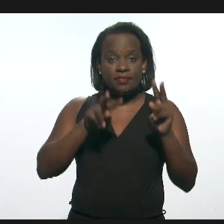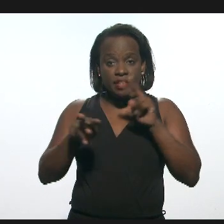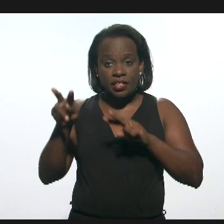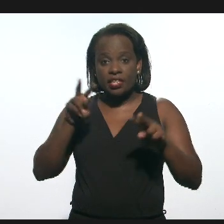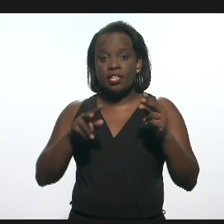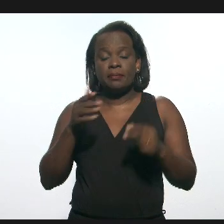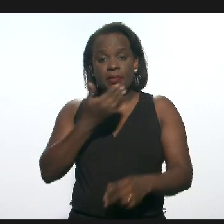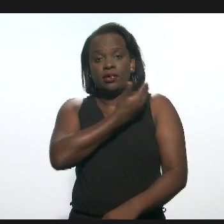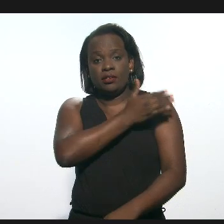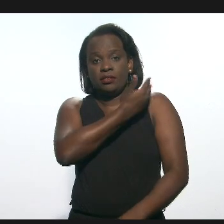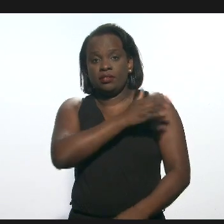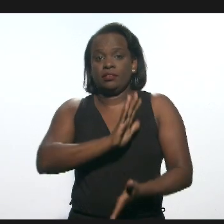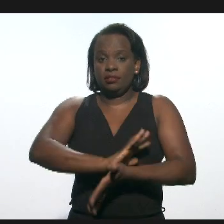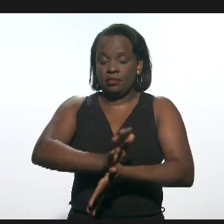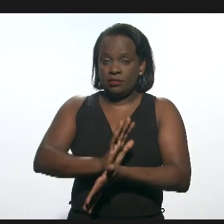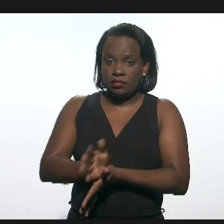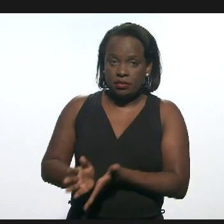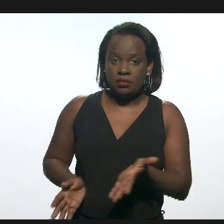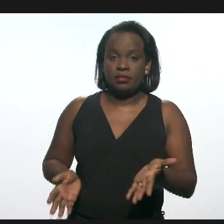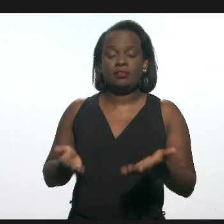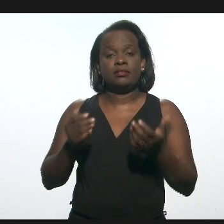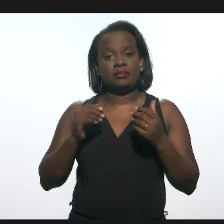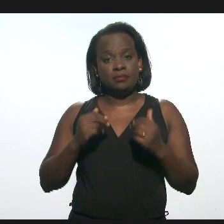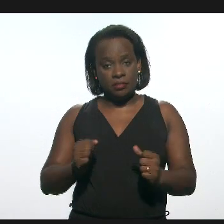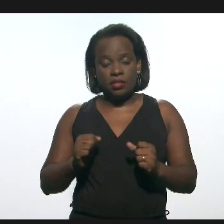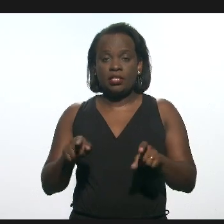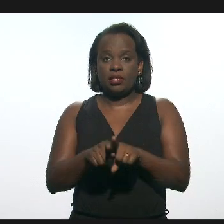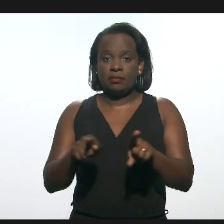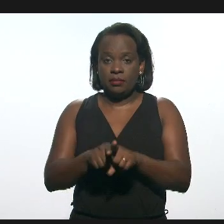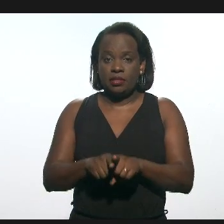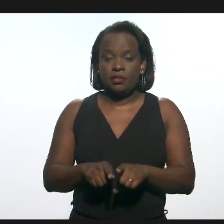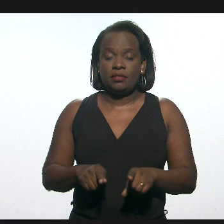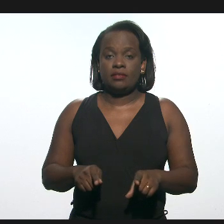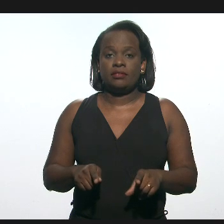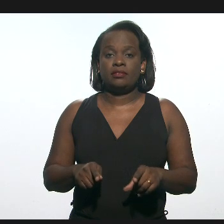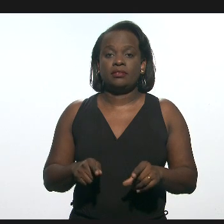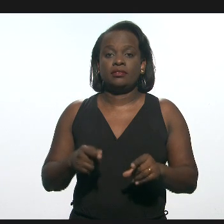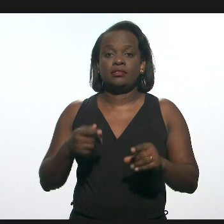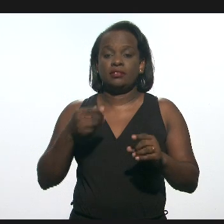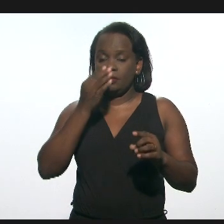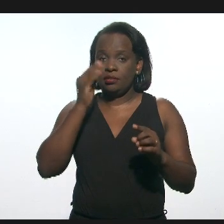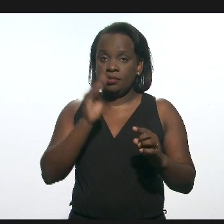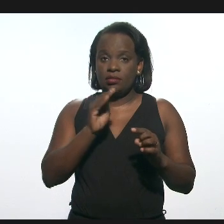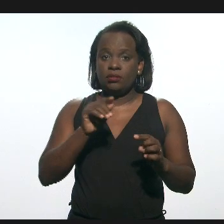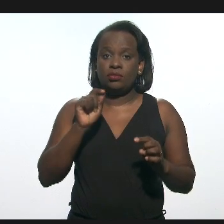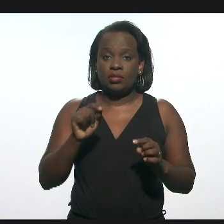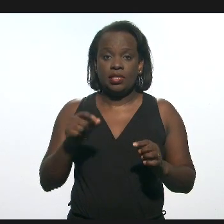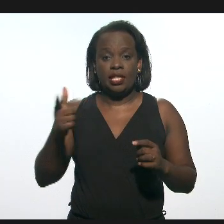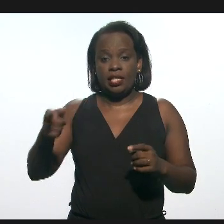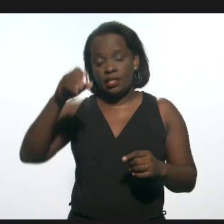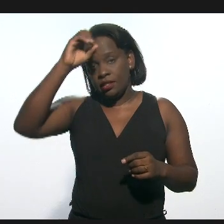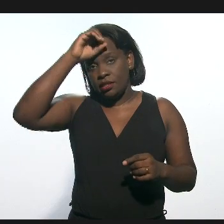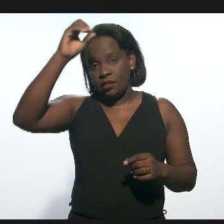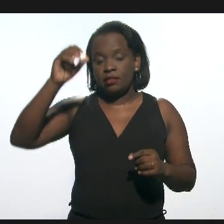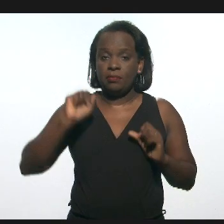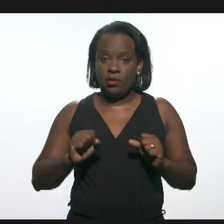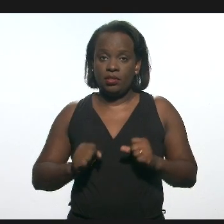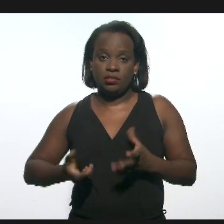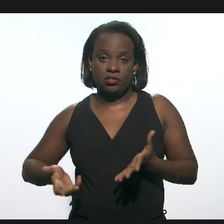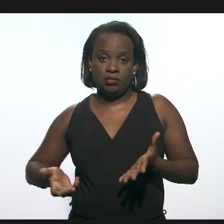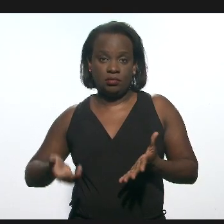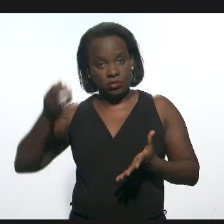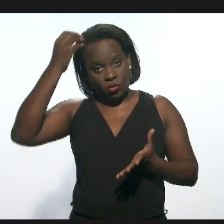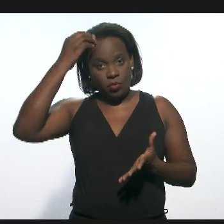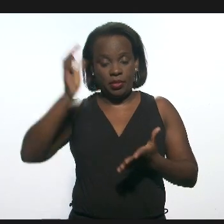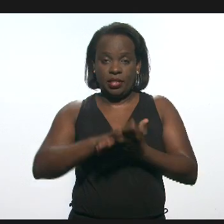preconceituosa e implode também o princípio da inocência. Ele